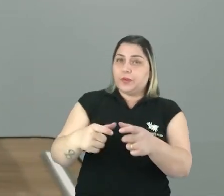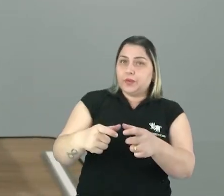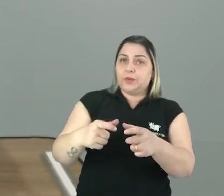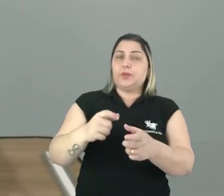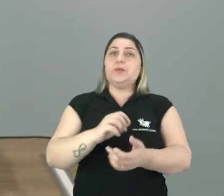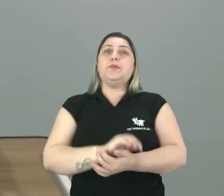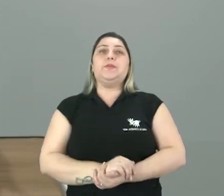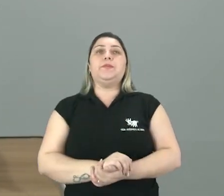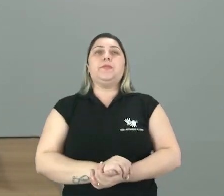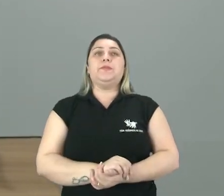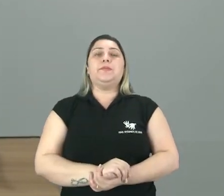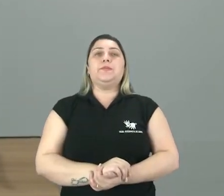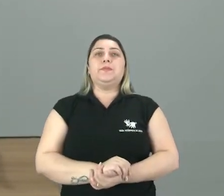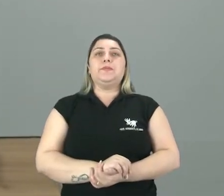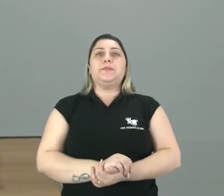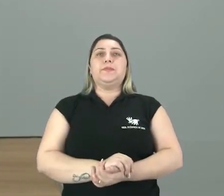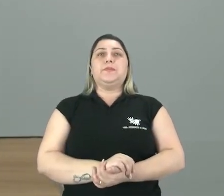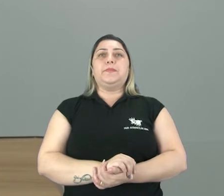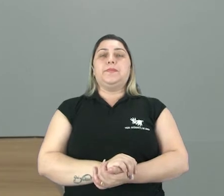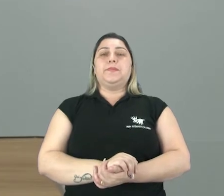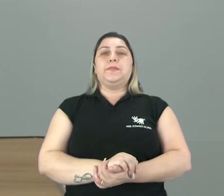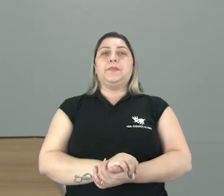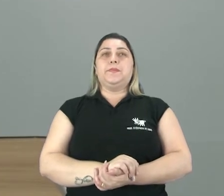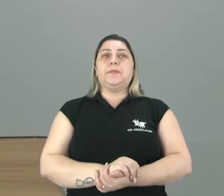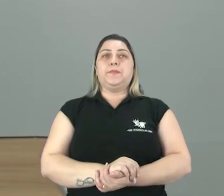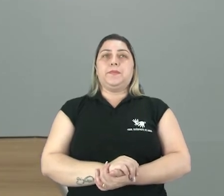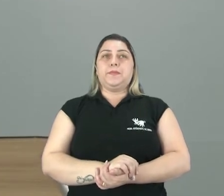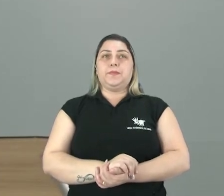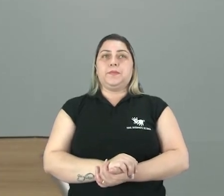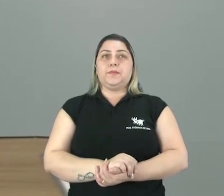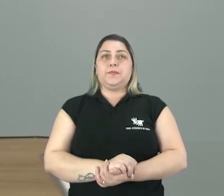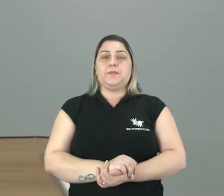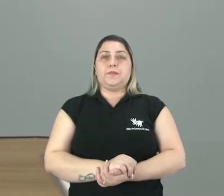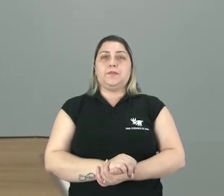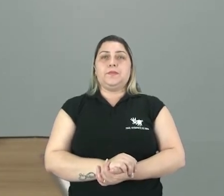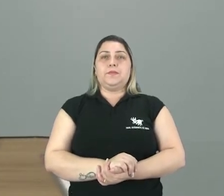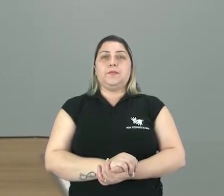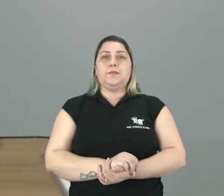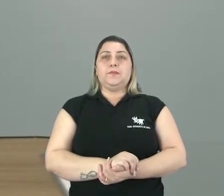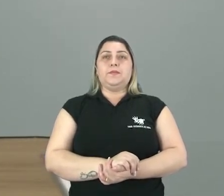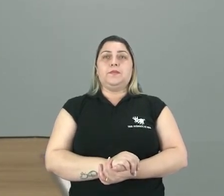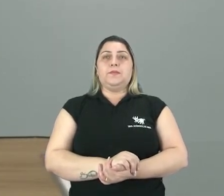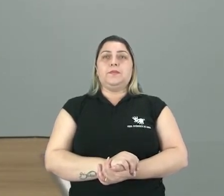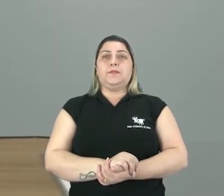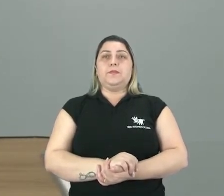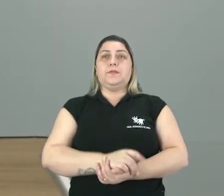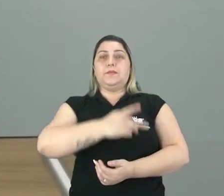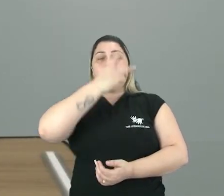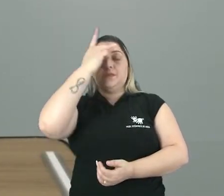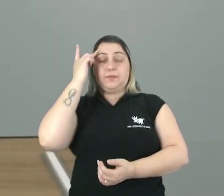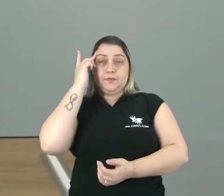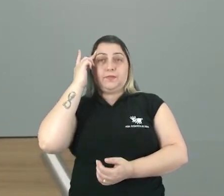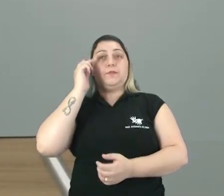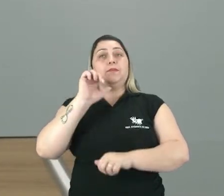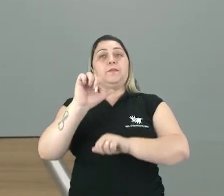o número de habitantes ali. A região sul, ela vai diminuir um pouco. Se todas as pessoas estão indo para o norte. Então,